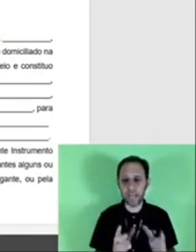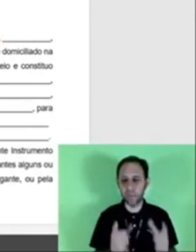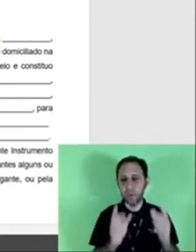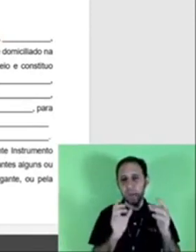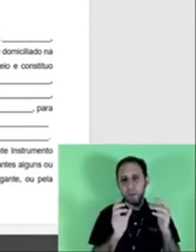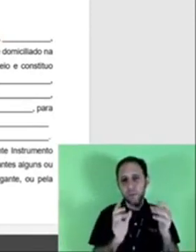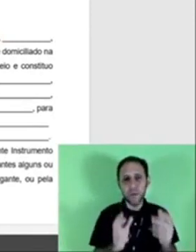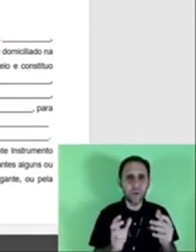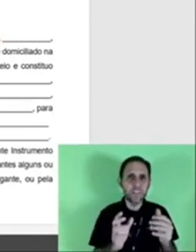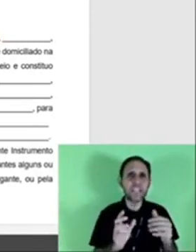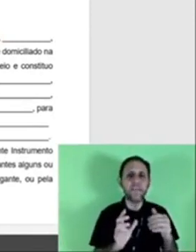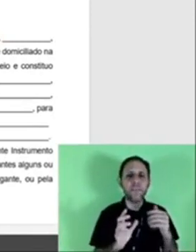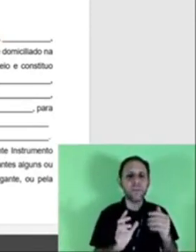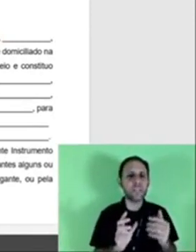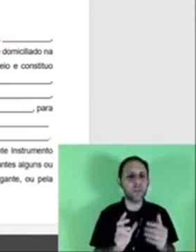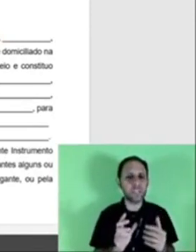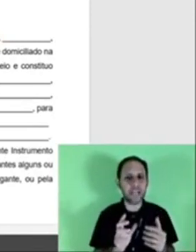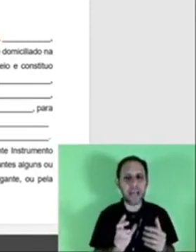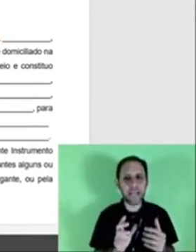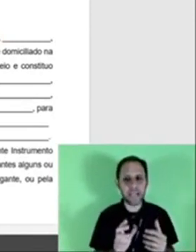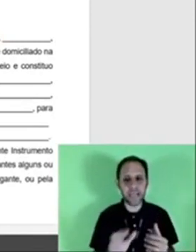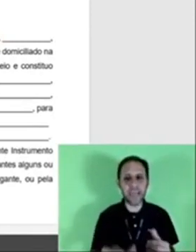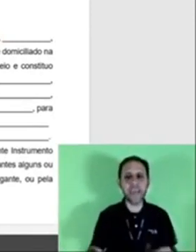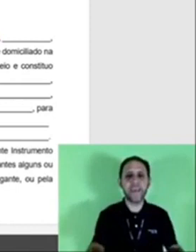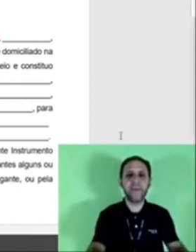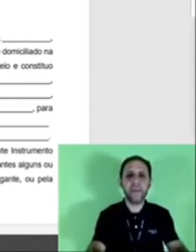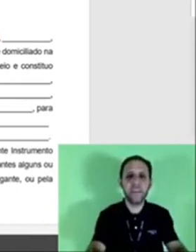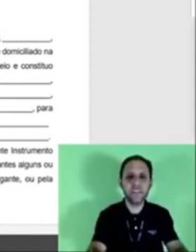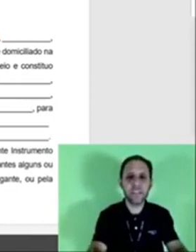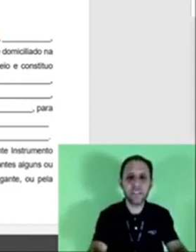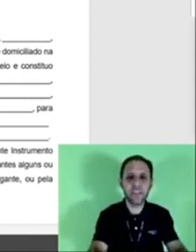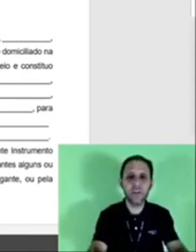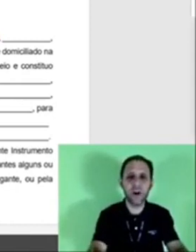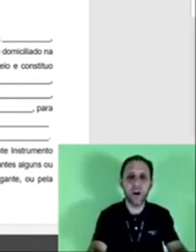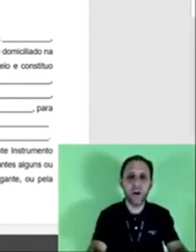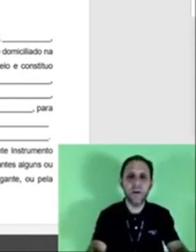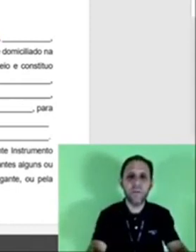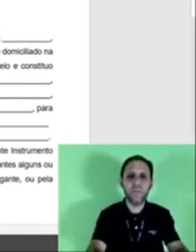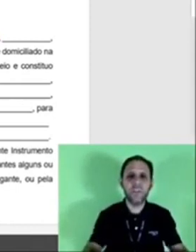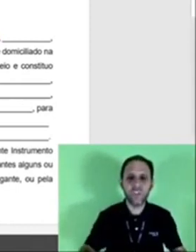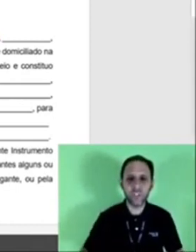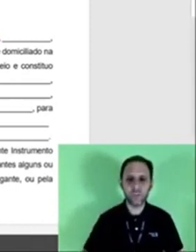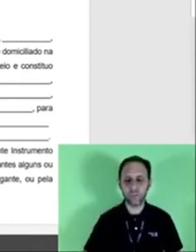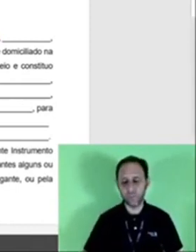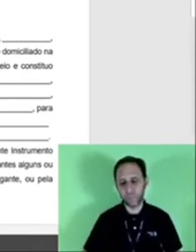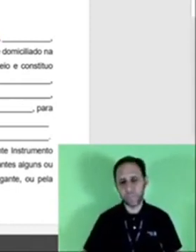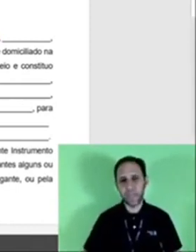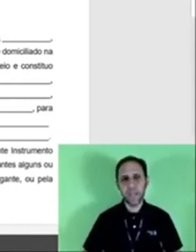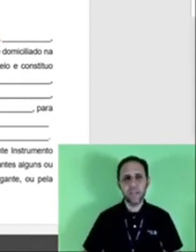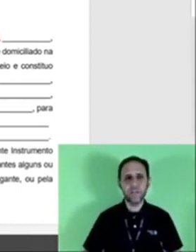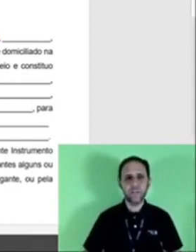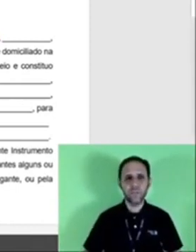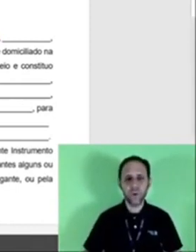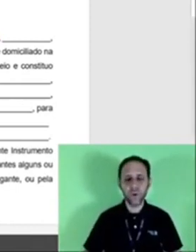alterada. Uma coisa que é muito alterada é isso aqui, título.